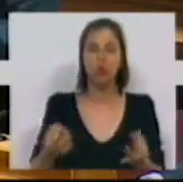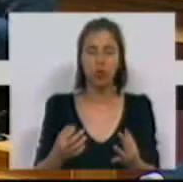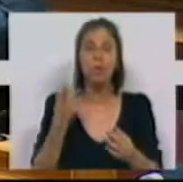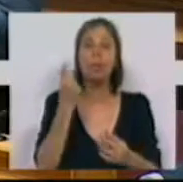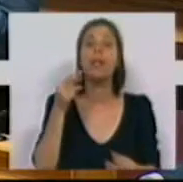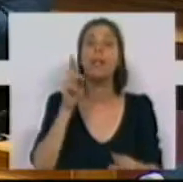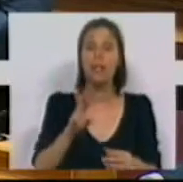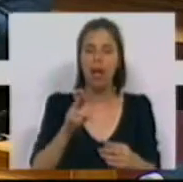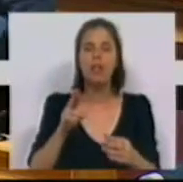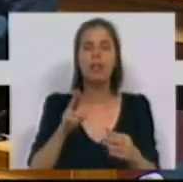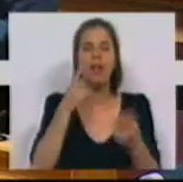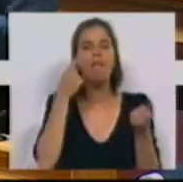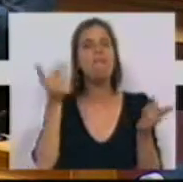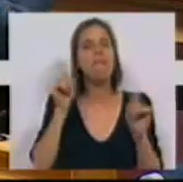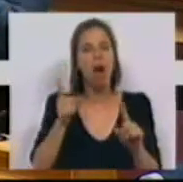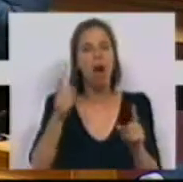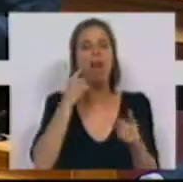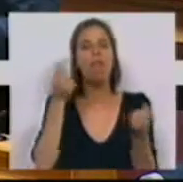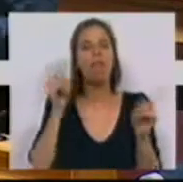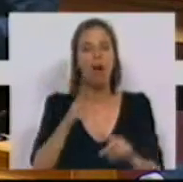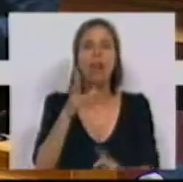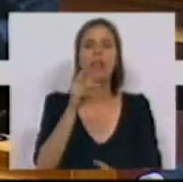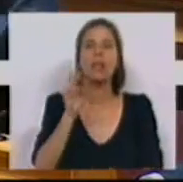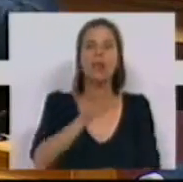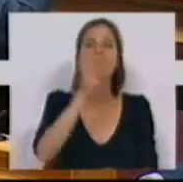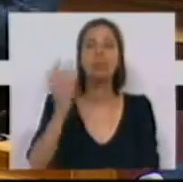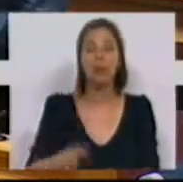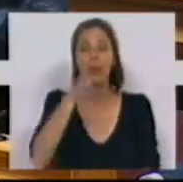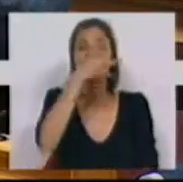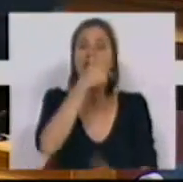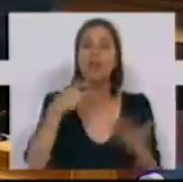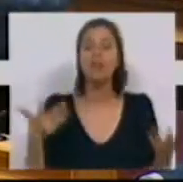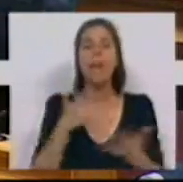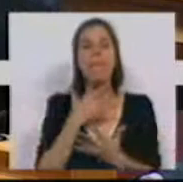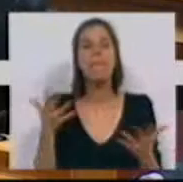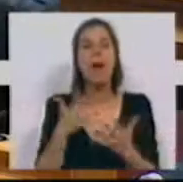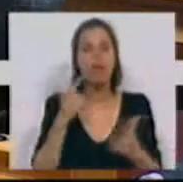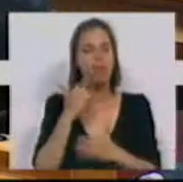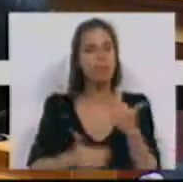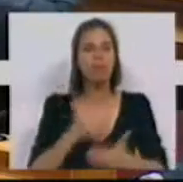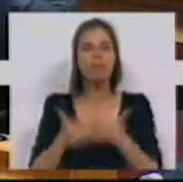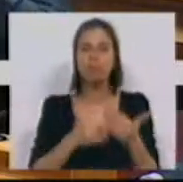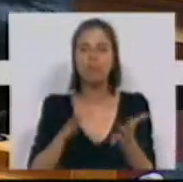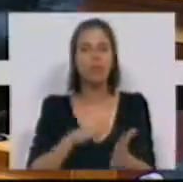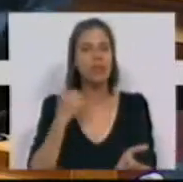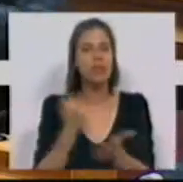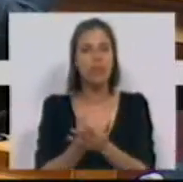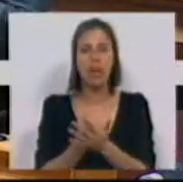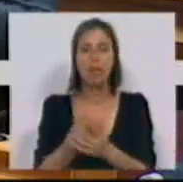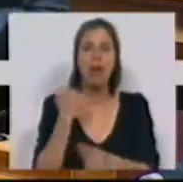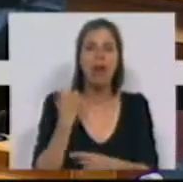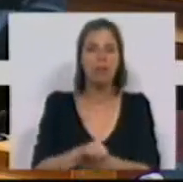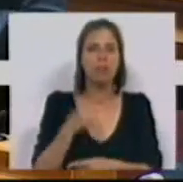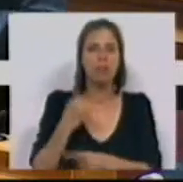a taxa fosse reposta nos 13%. Infelizmente, a maioria continua sempre a